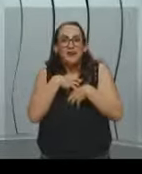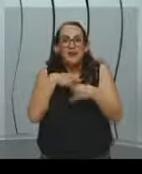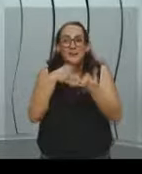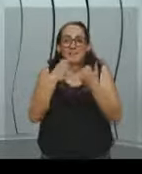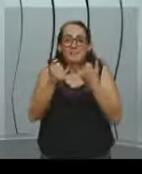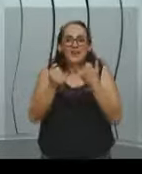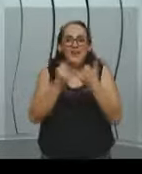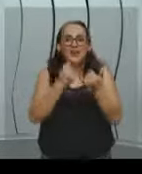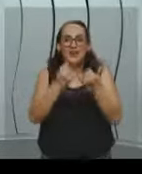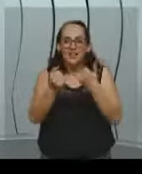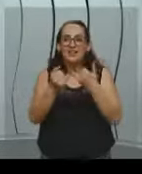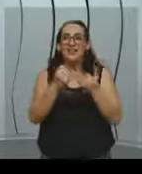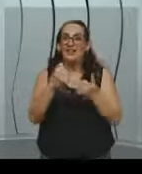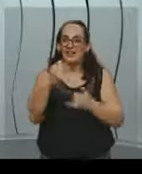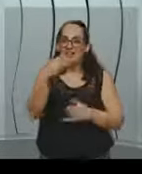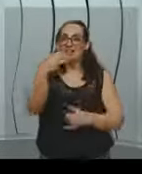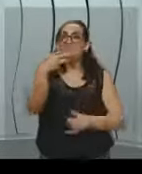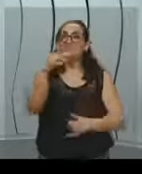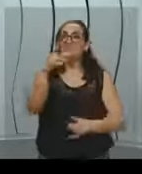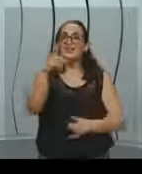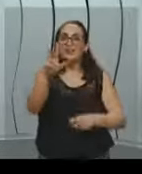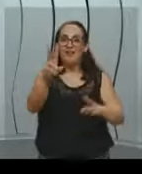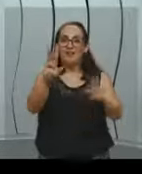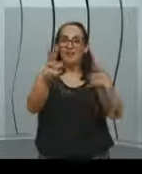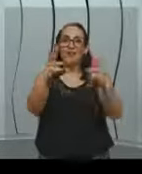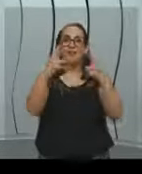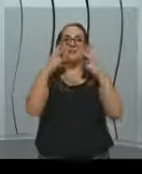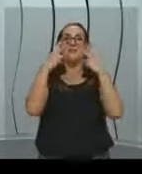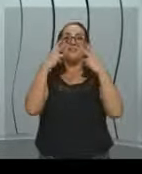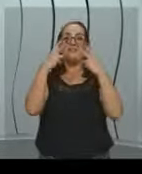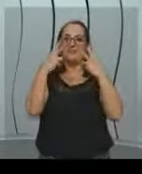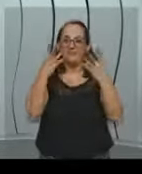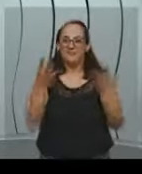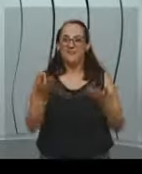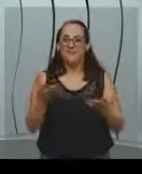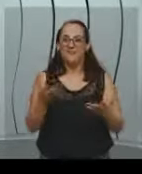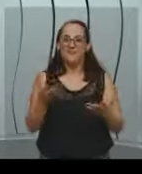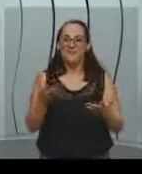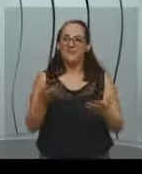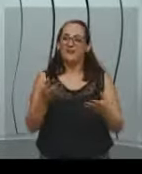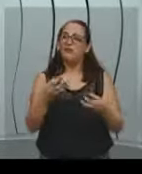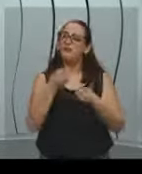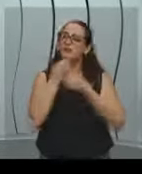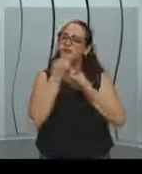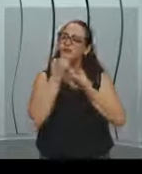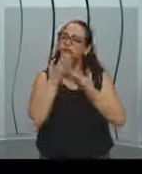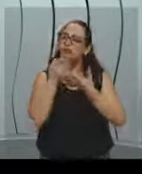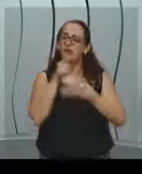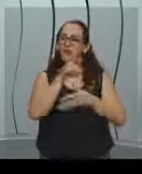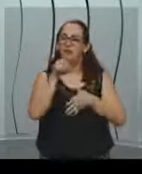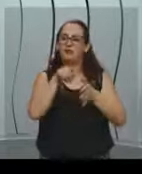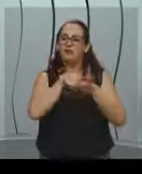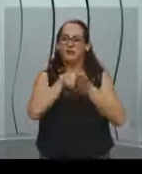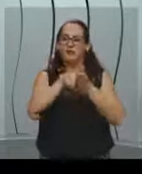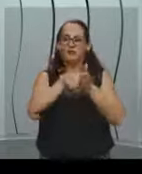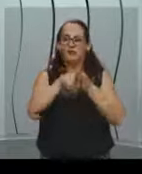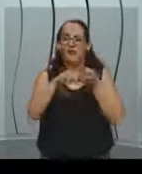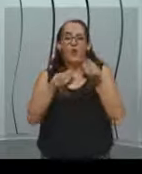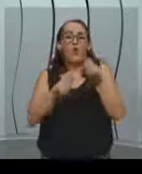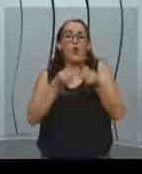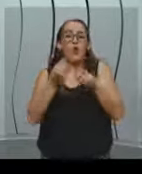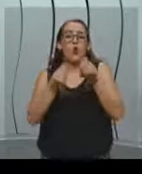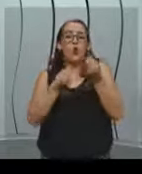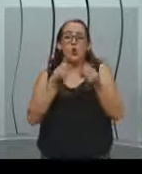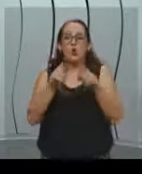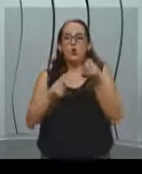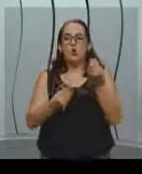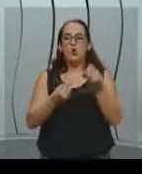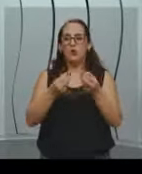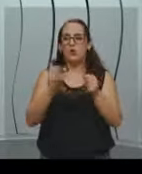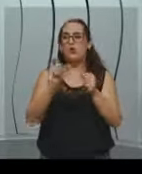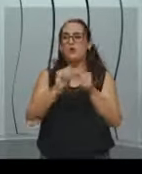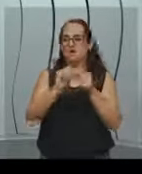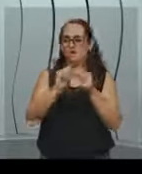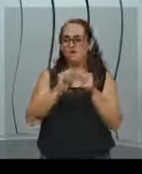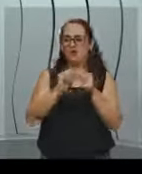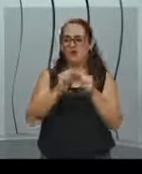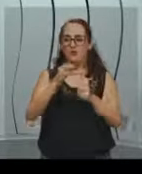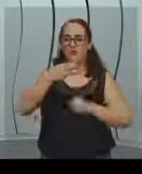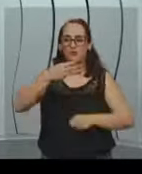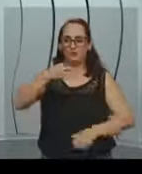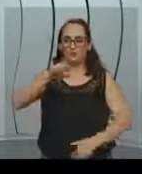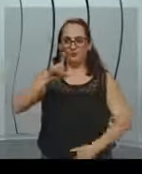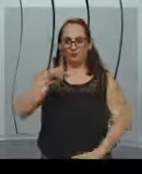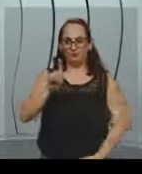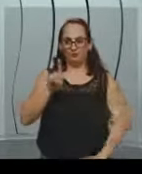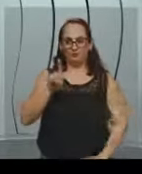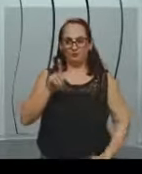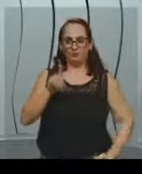tridimensional. Mas vale a pena vocês pesquisarem sobre como que é construído, né? Esse sistema 3D aí.